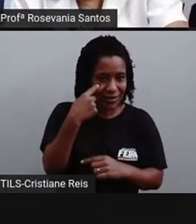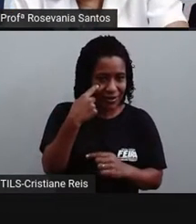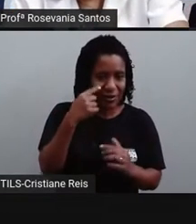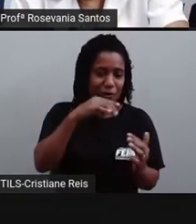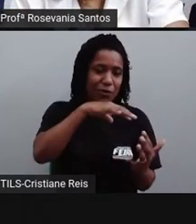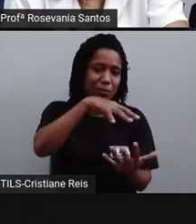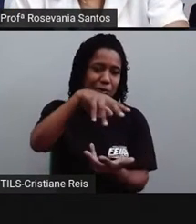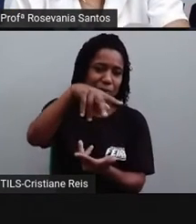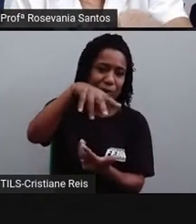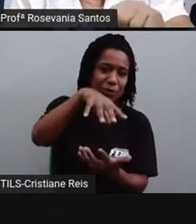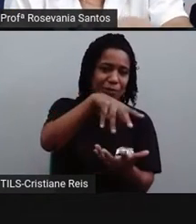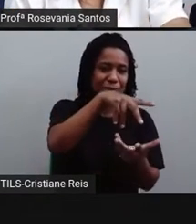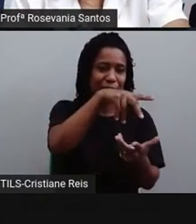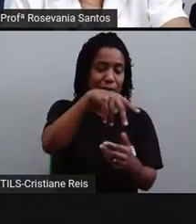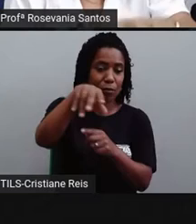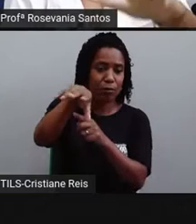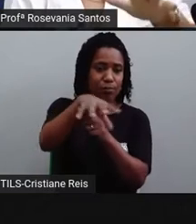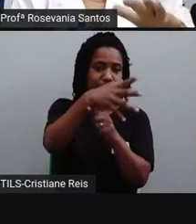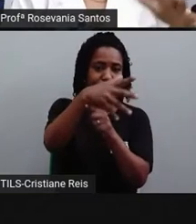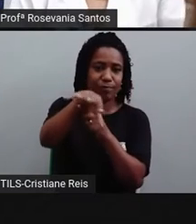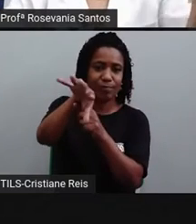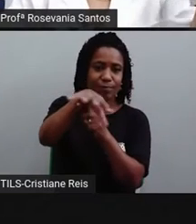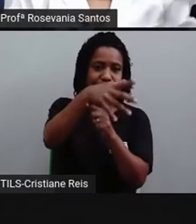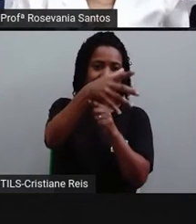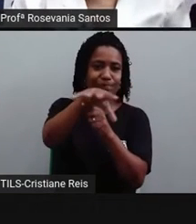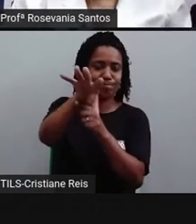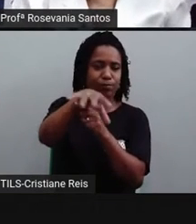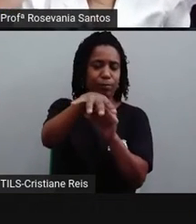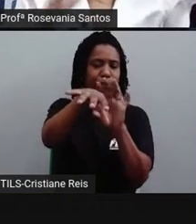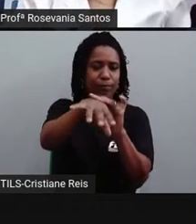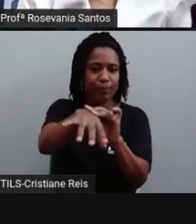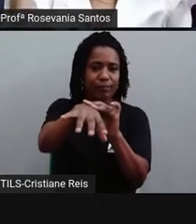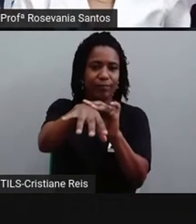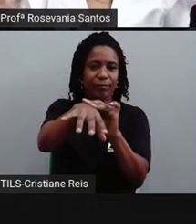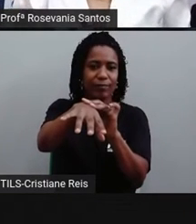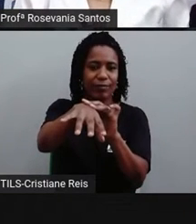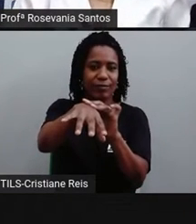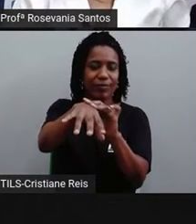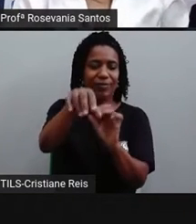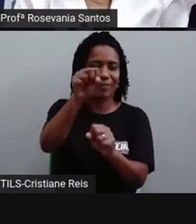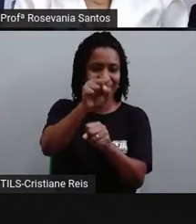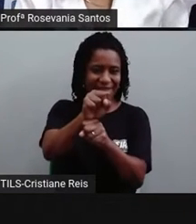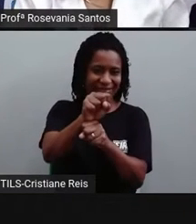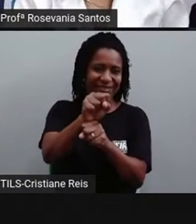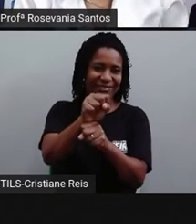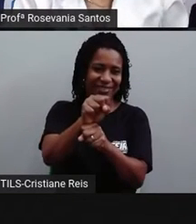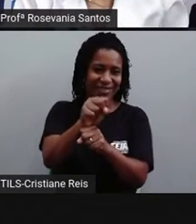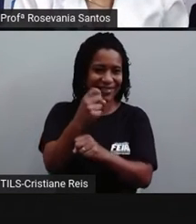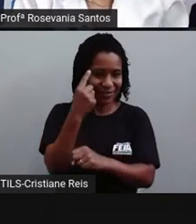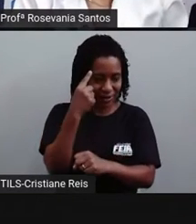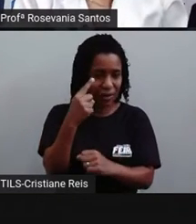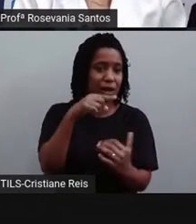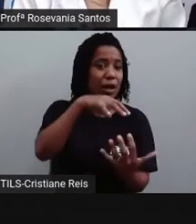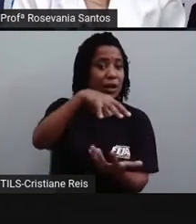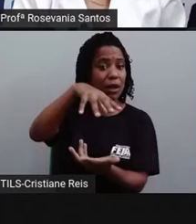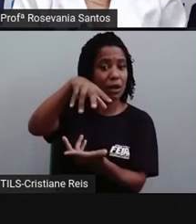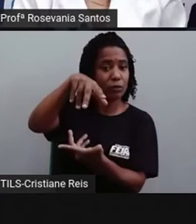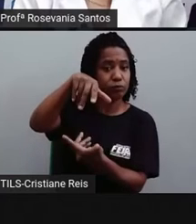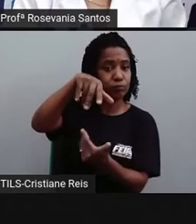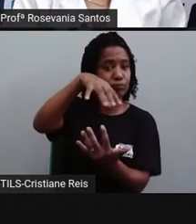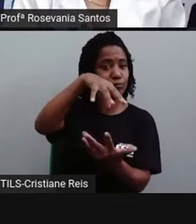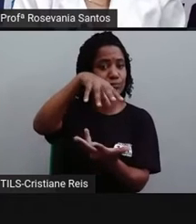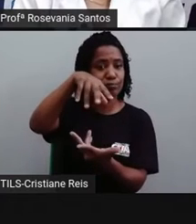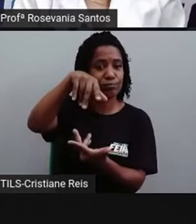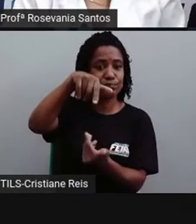vai parar na hora que a gente segurar. Quando a gente soltar, ele vai voltar novamente a ficar se movimentando. Então é a mesma ideia do planeta